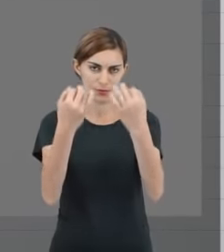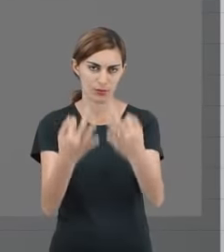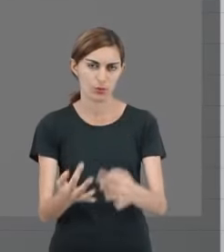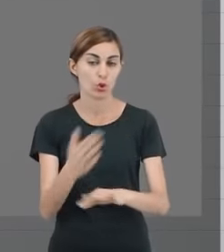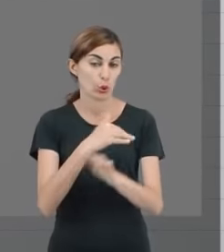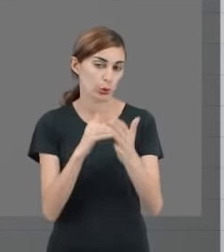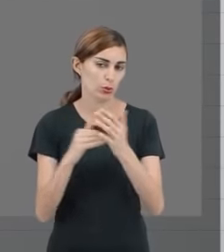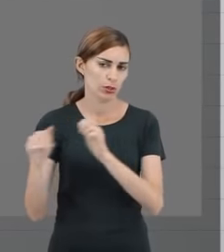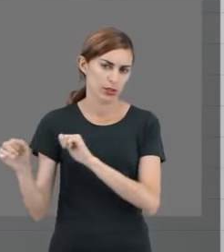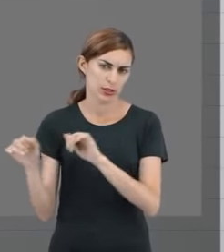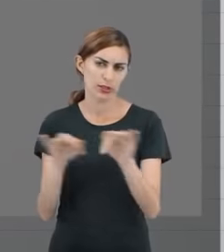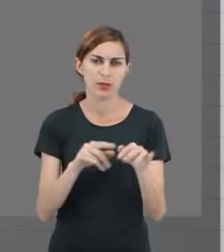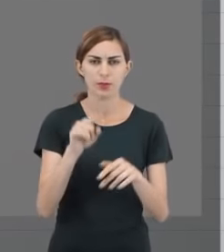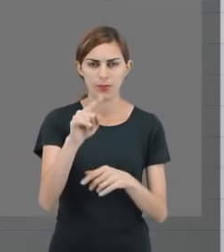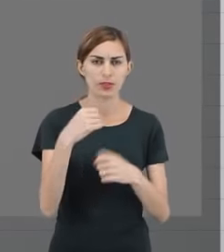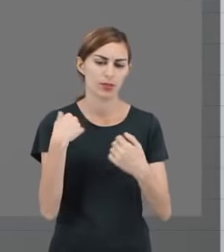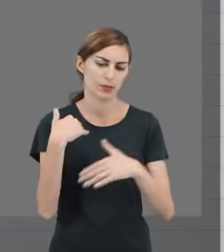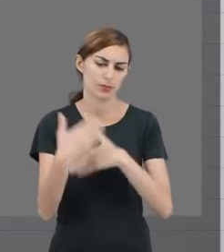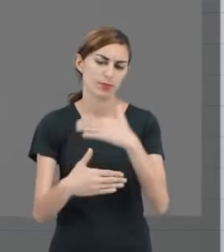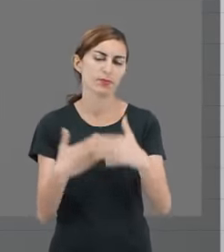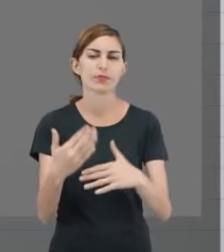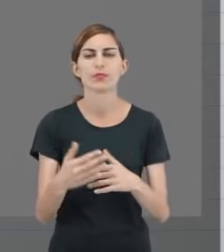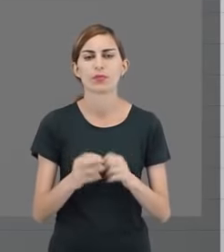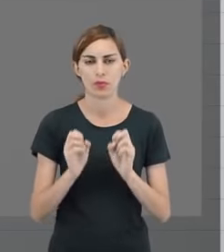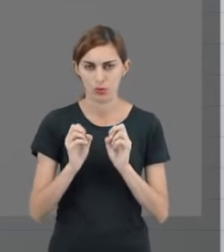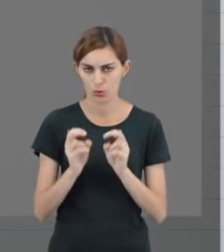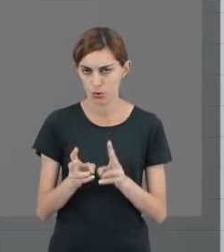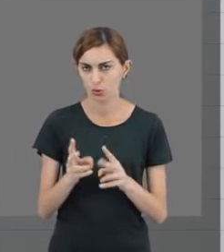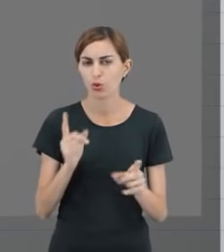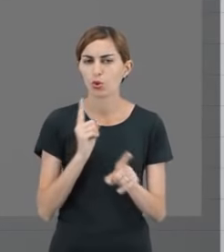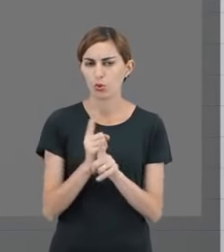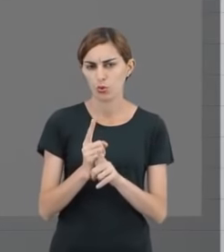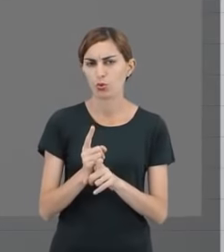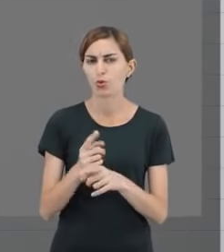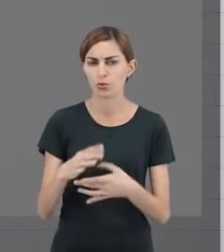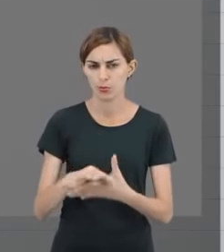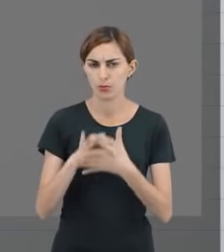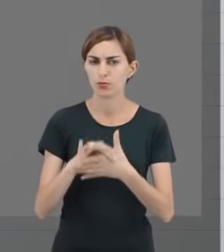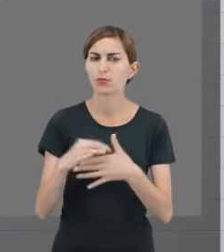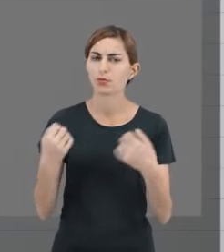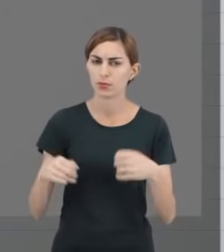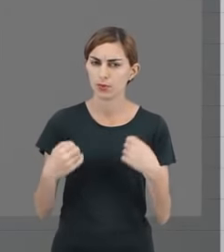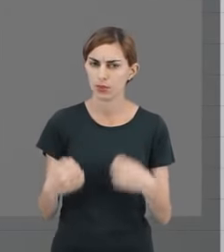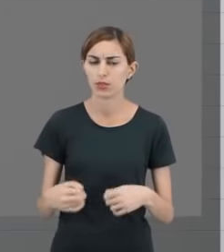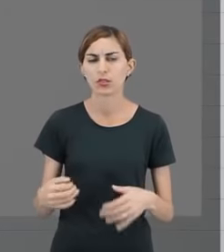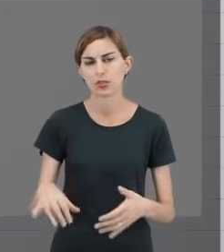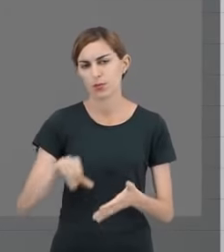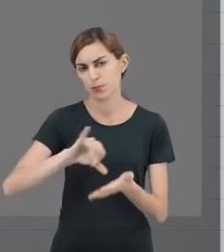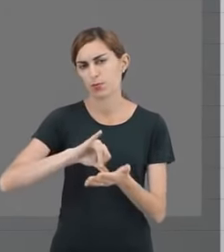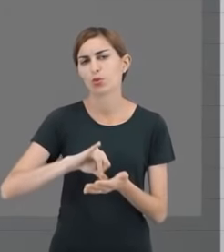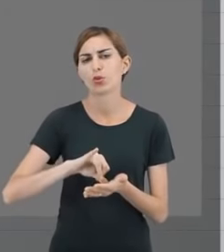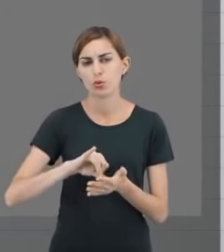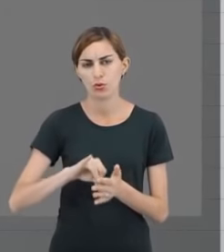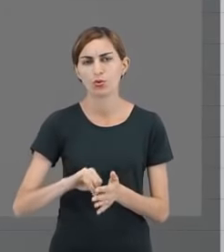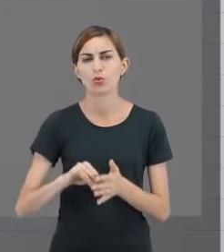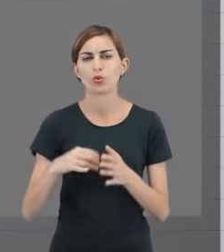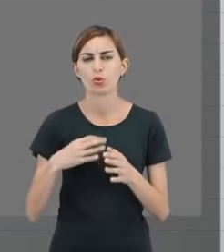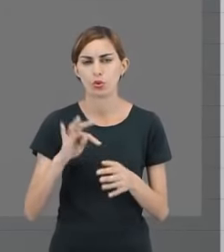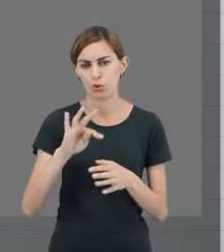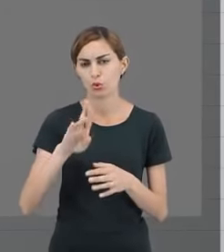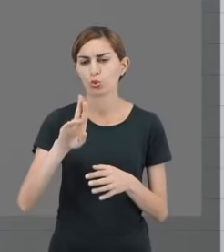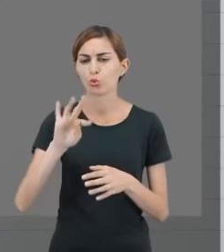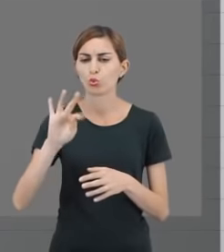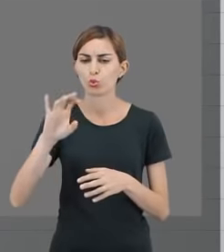que toda semana você precisa desenvolver. Ok? Então, esses encontros presenciais são um roteiro a ser desenvolvido no polo, com a mediação do